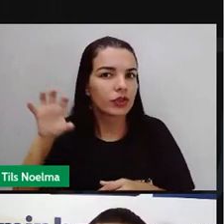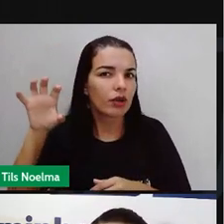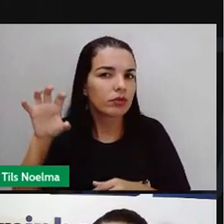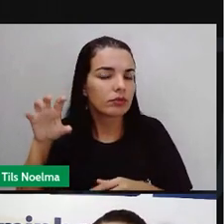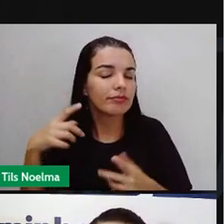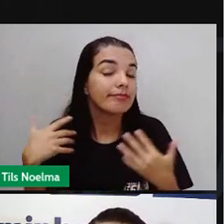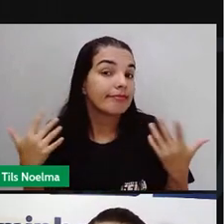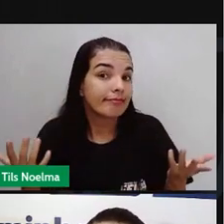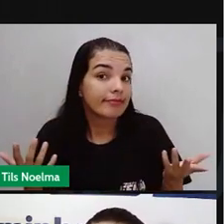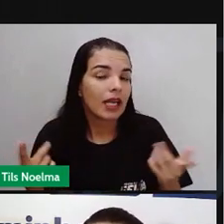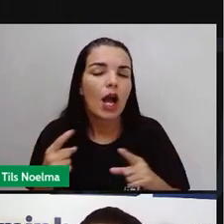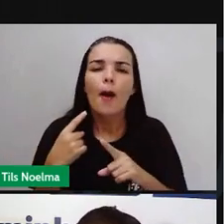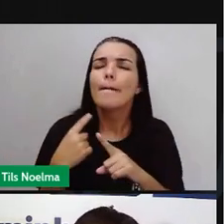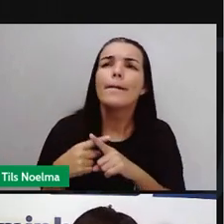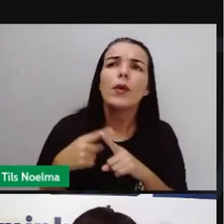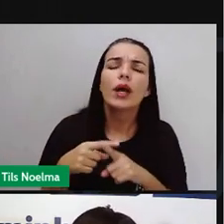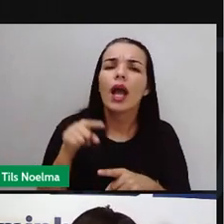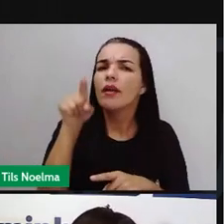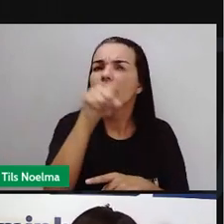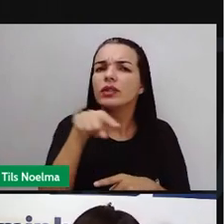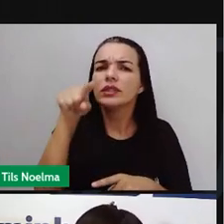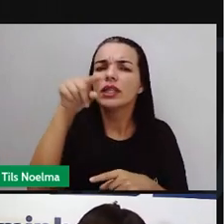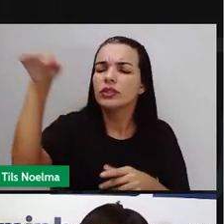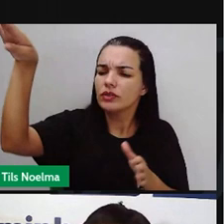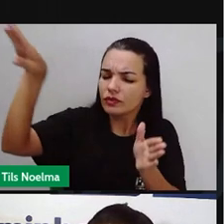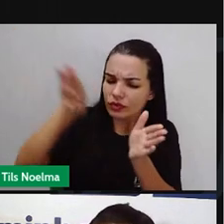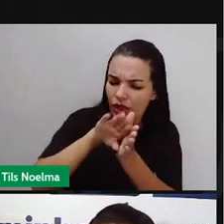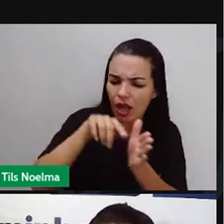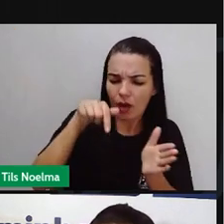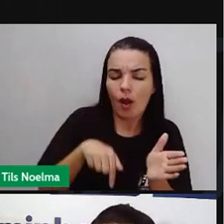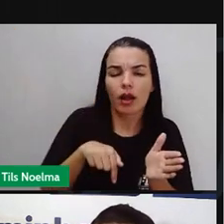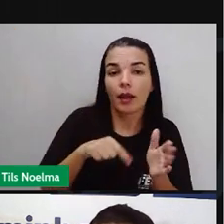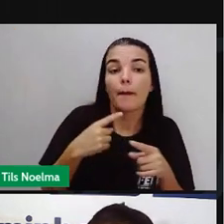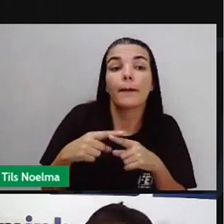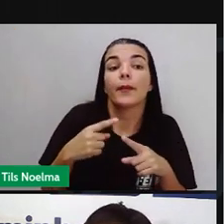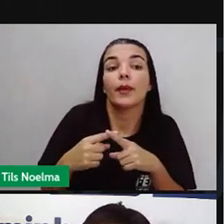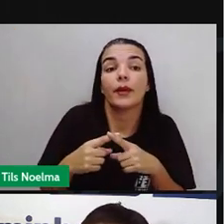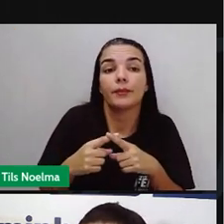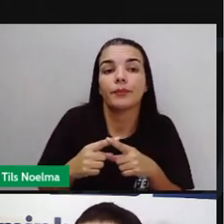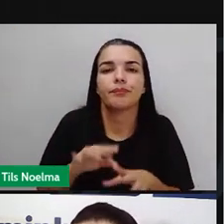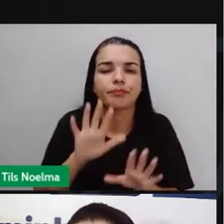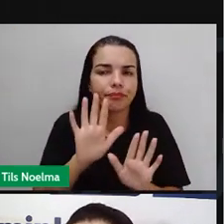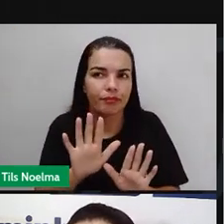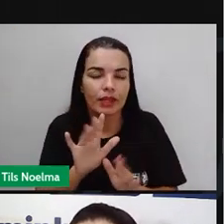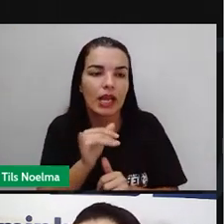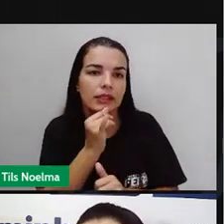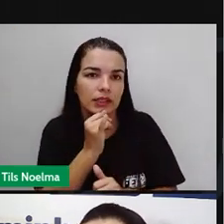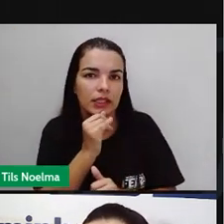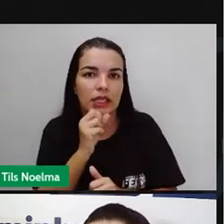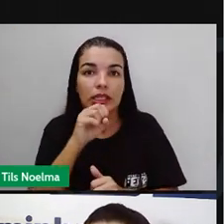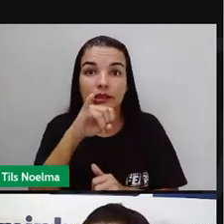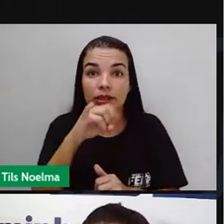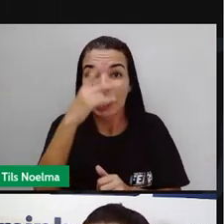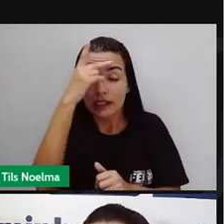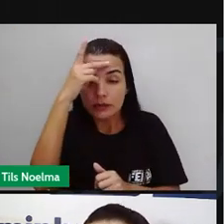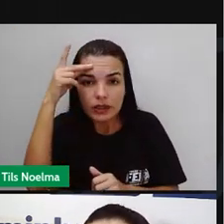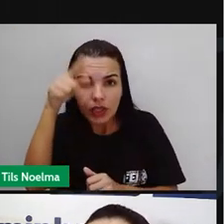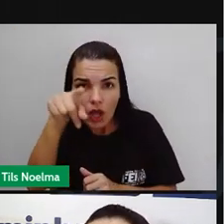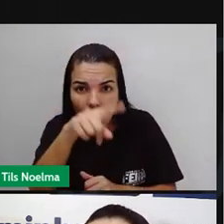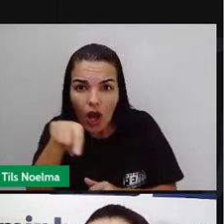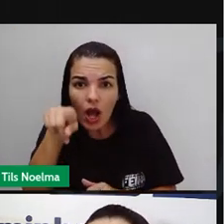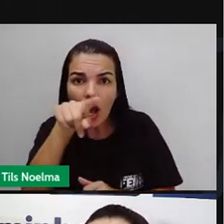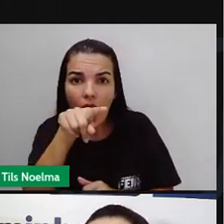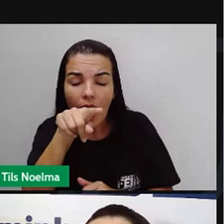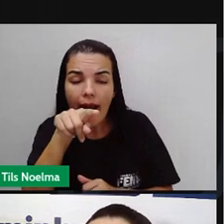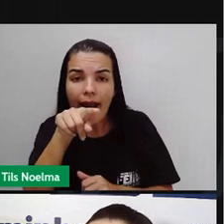Por que vocês vieram para cá? Das pessoas que saíram de suas regiões e vieram para cá, para